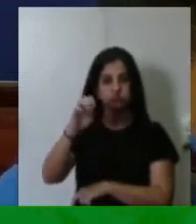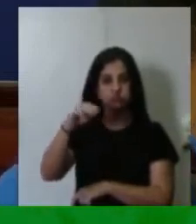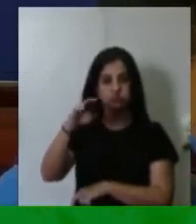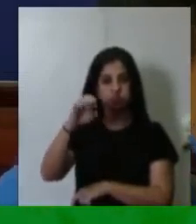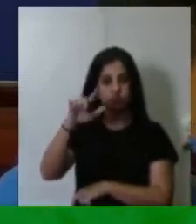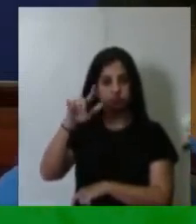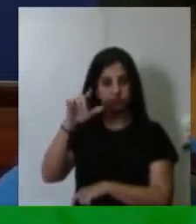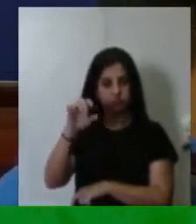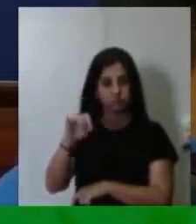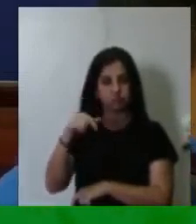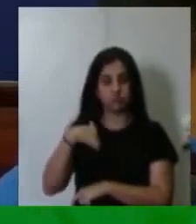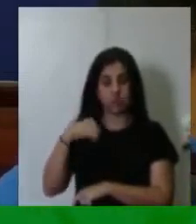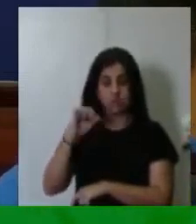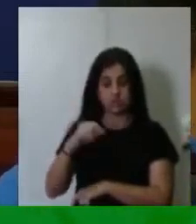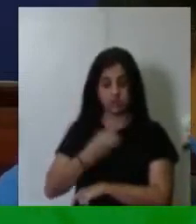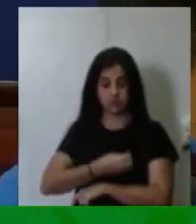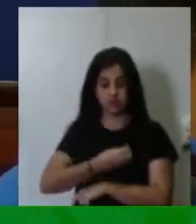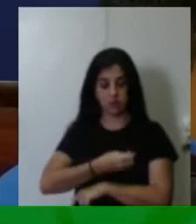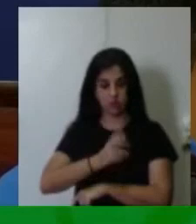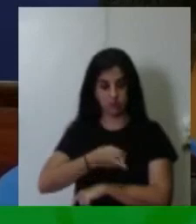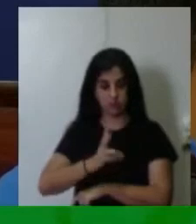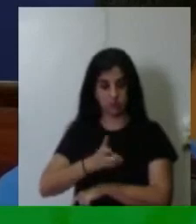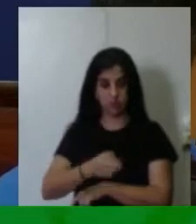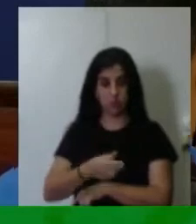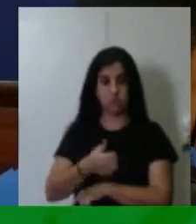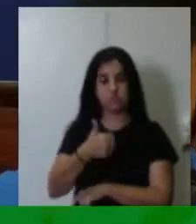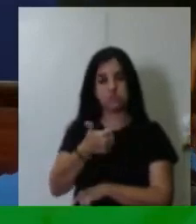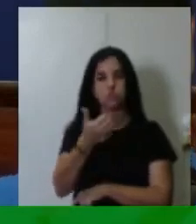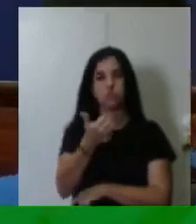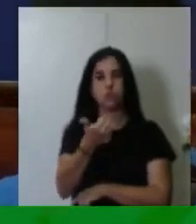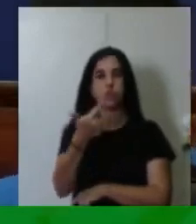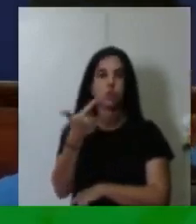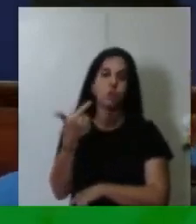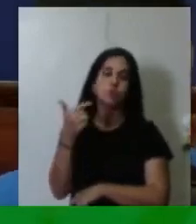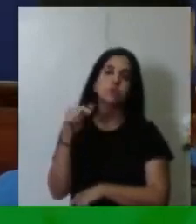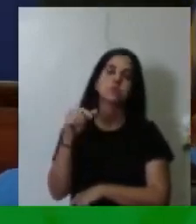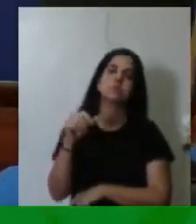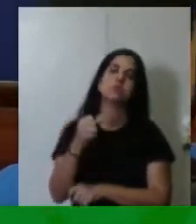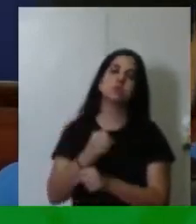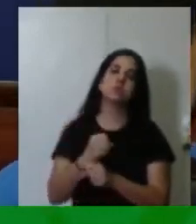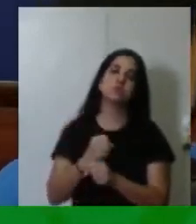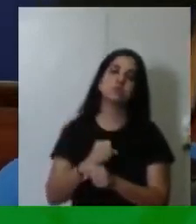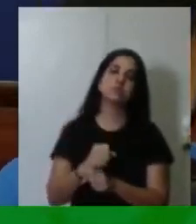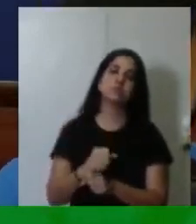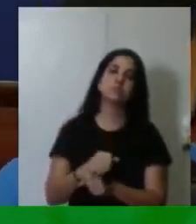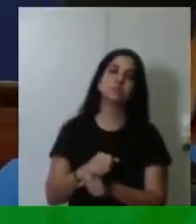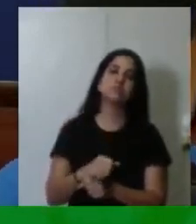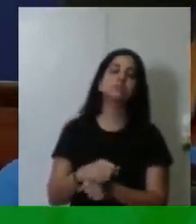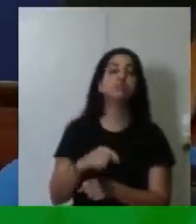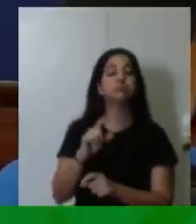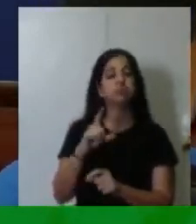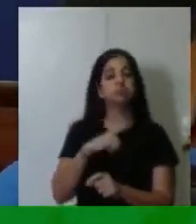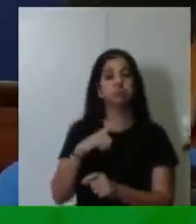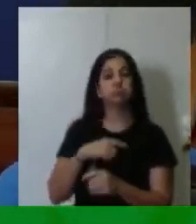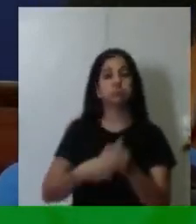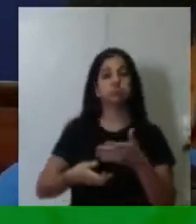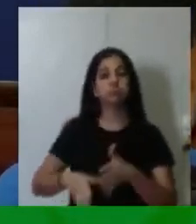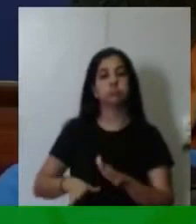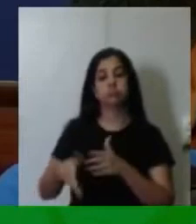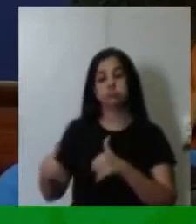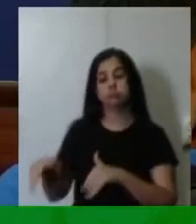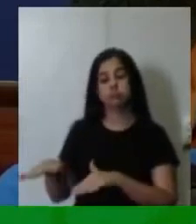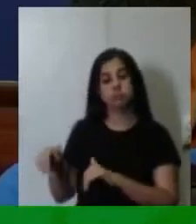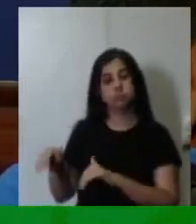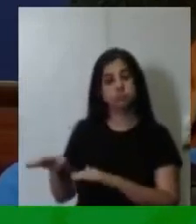dia 19 de setembro de 1911. e que eu estive frente a frente,